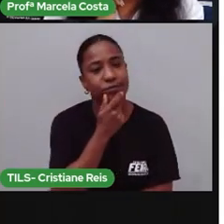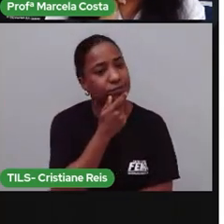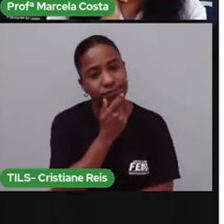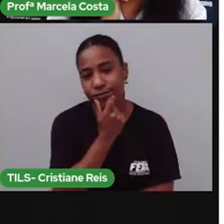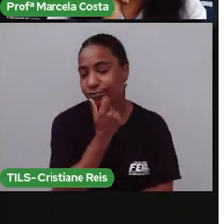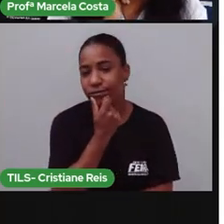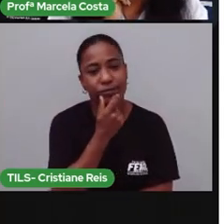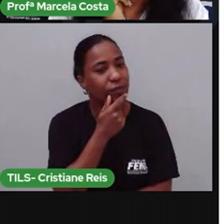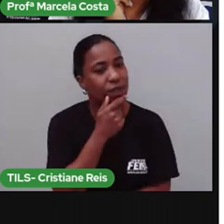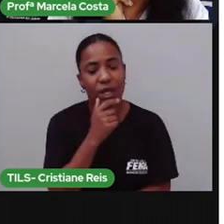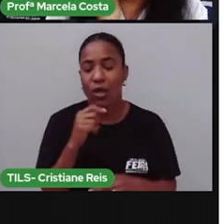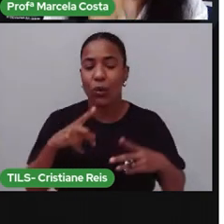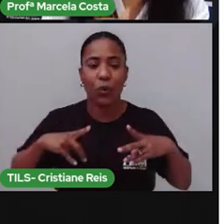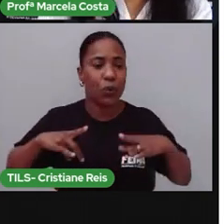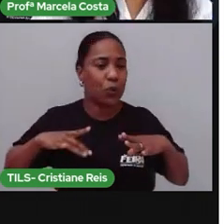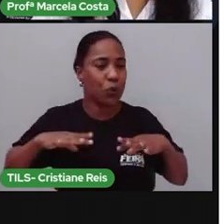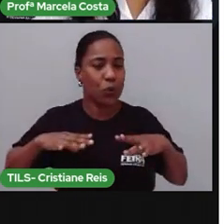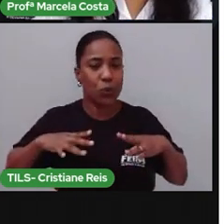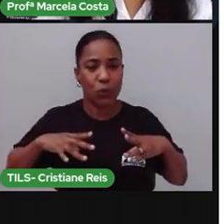Raimunda, não vou fazer nada.